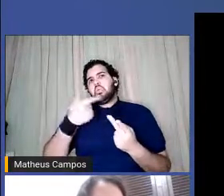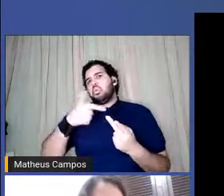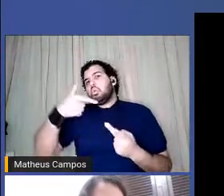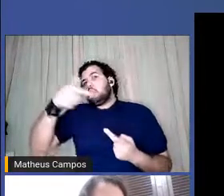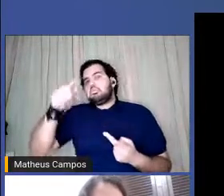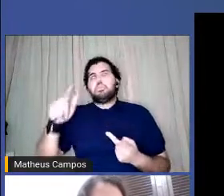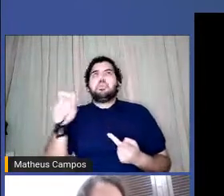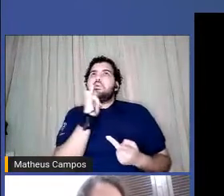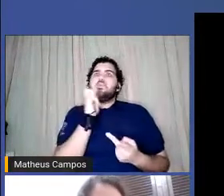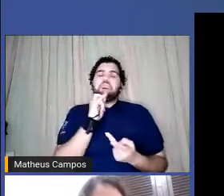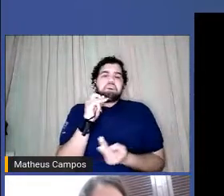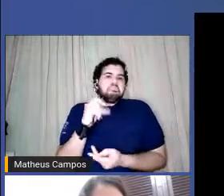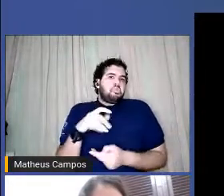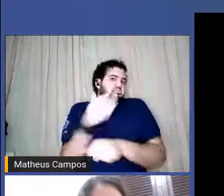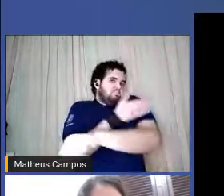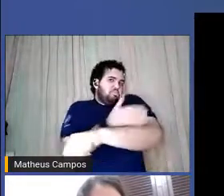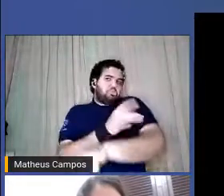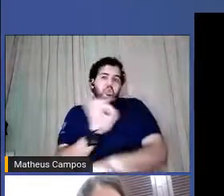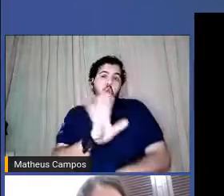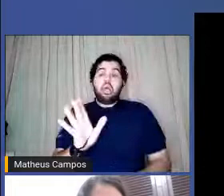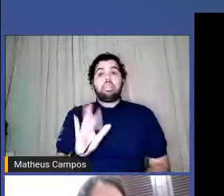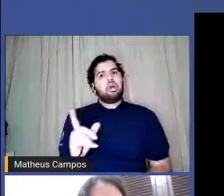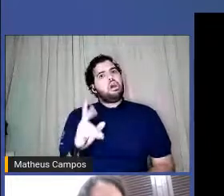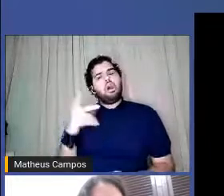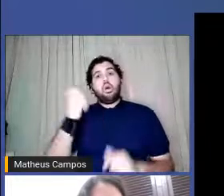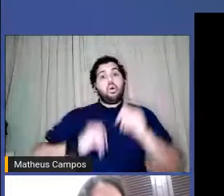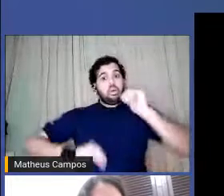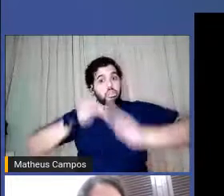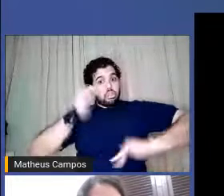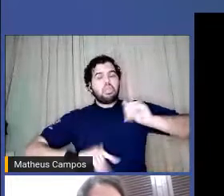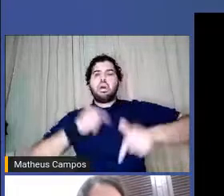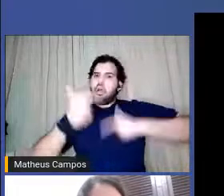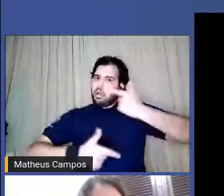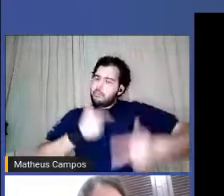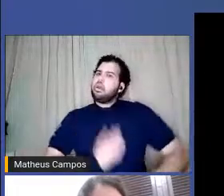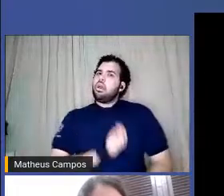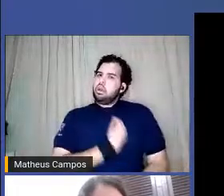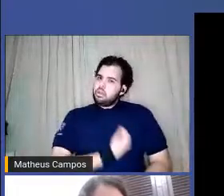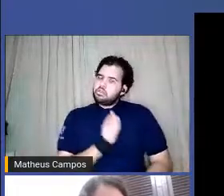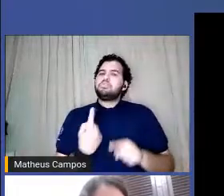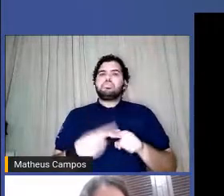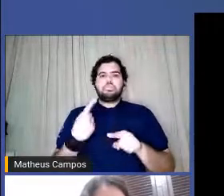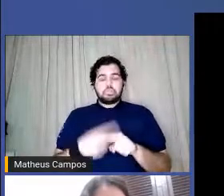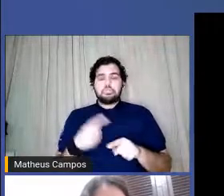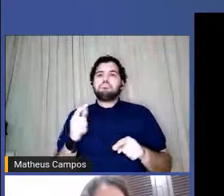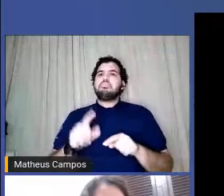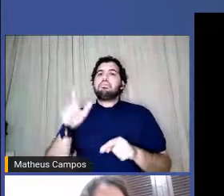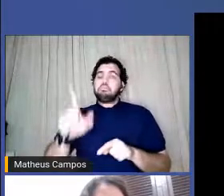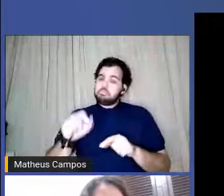hobby, enfim, é realmente uma forma de sobrevivência, é uma forma de alternativa.